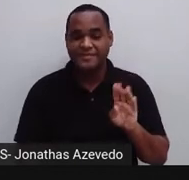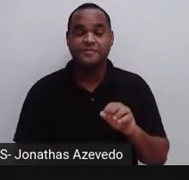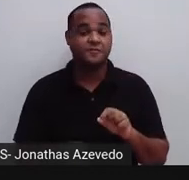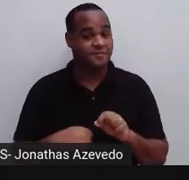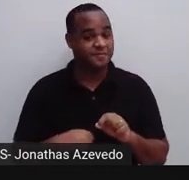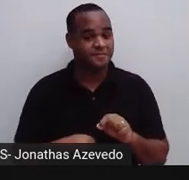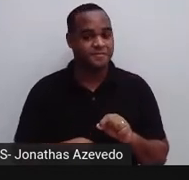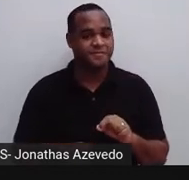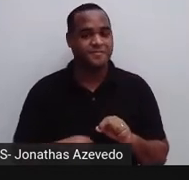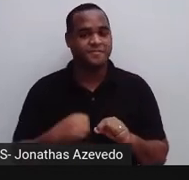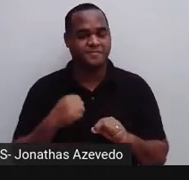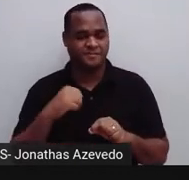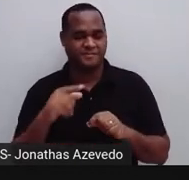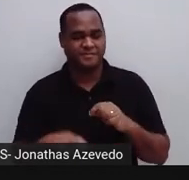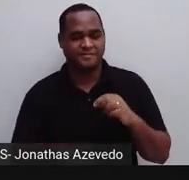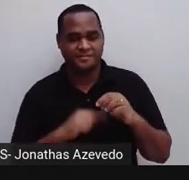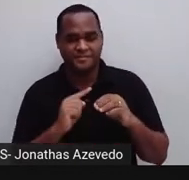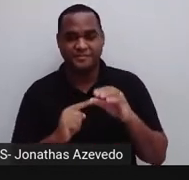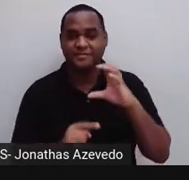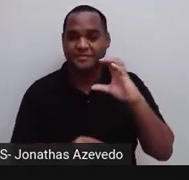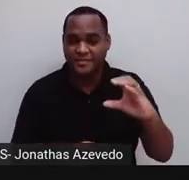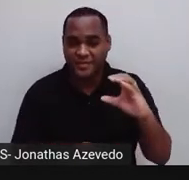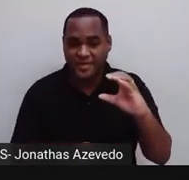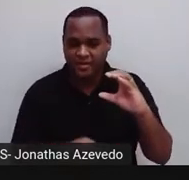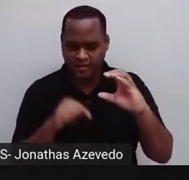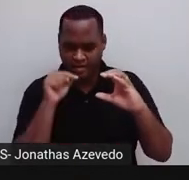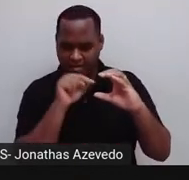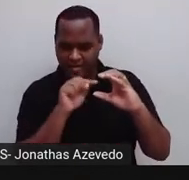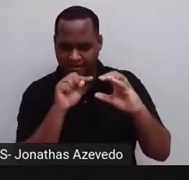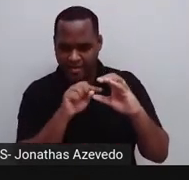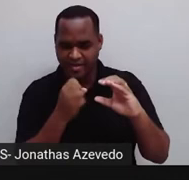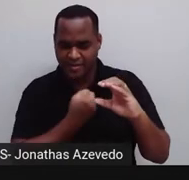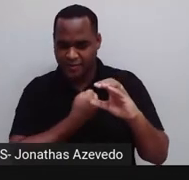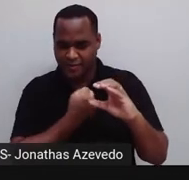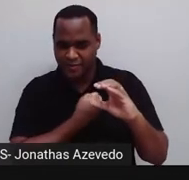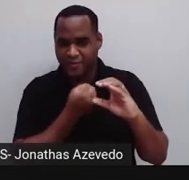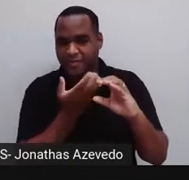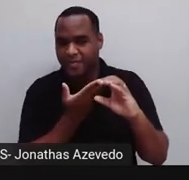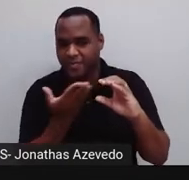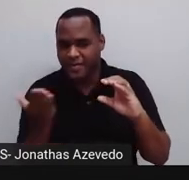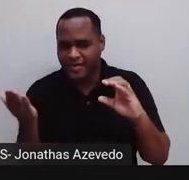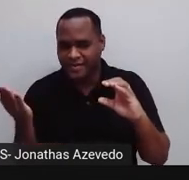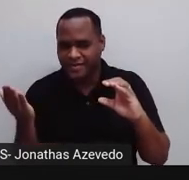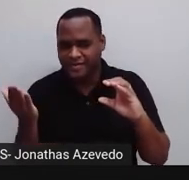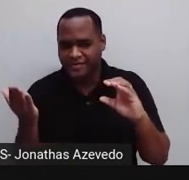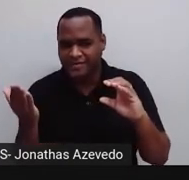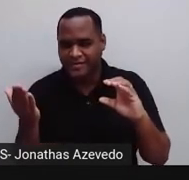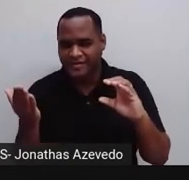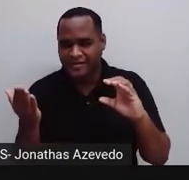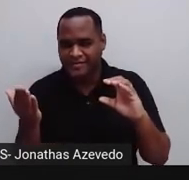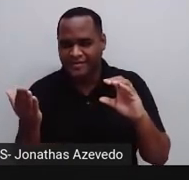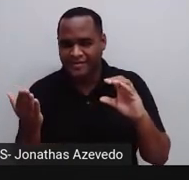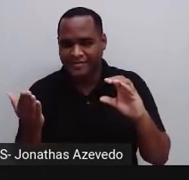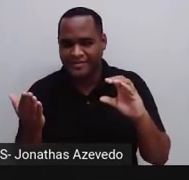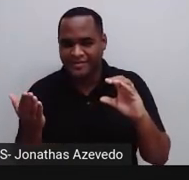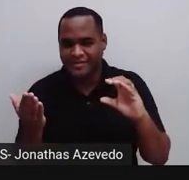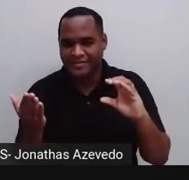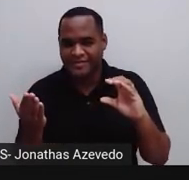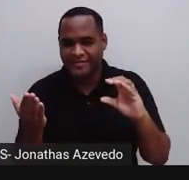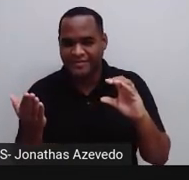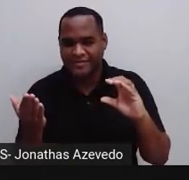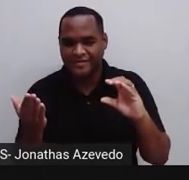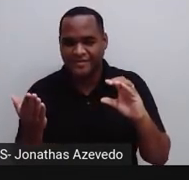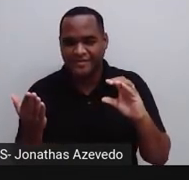é o número que está no item C um vírgula quatro um quatro dois um três